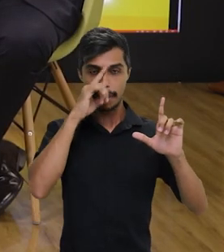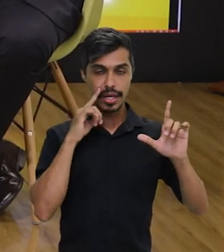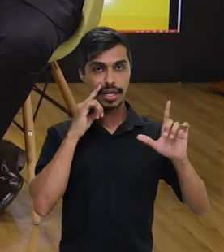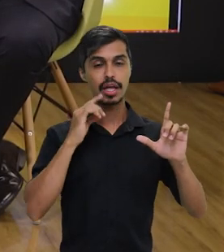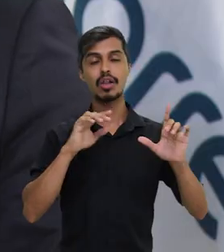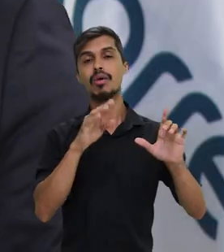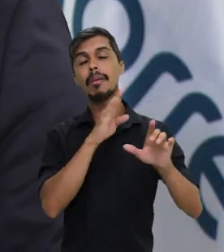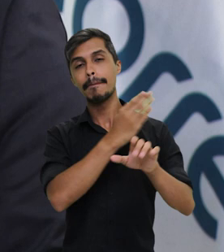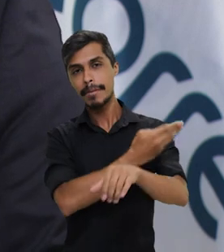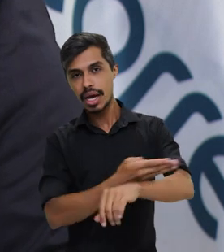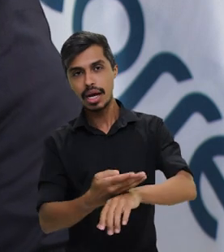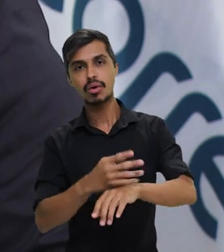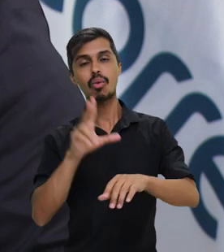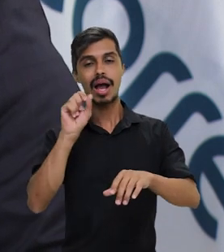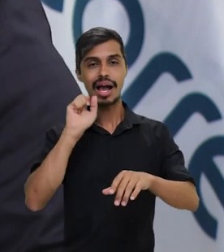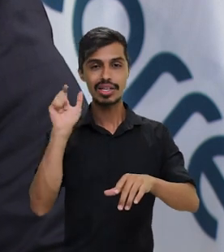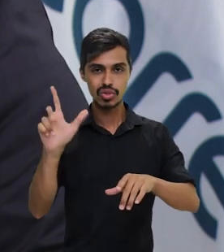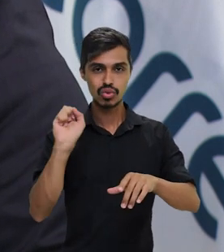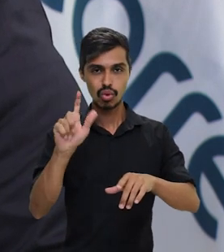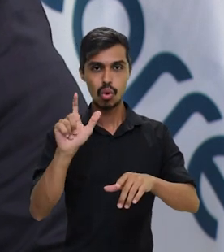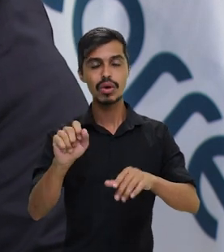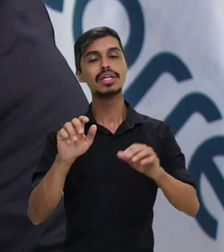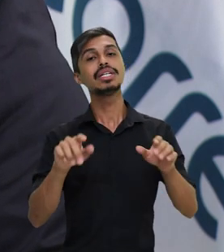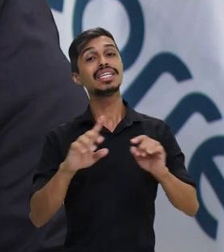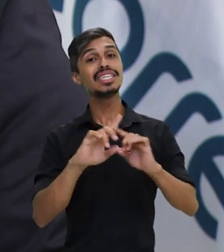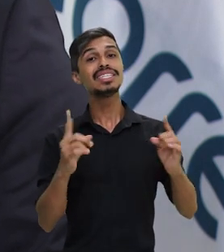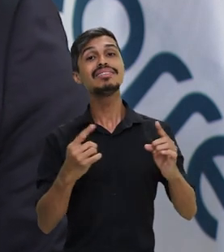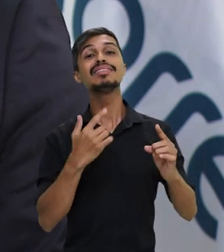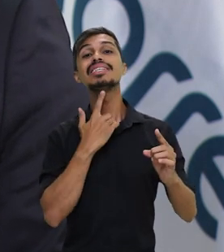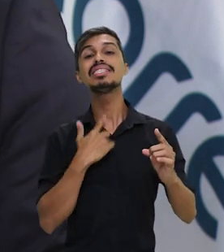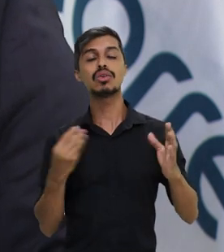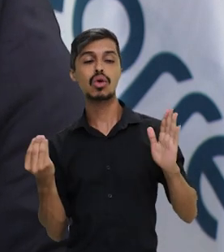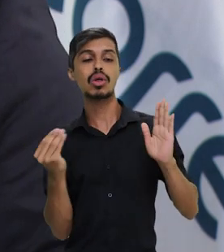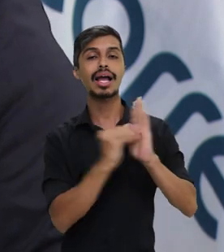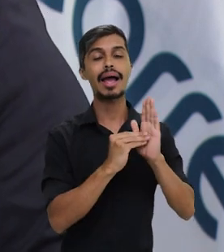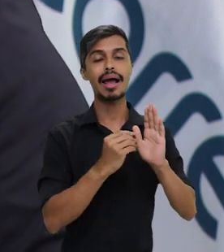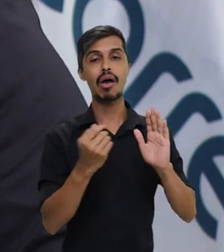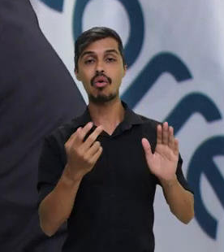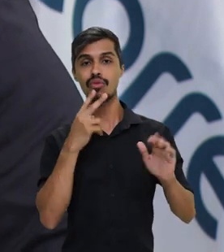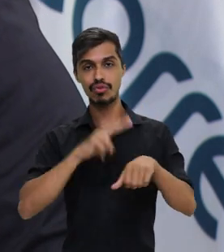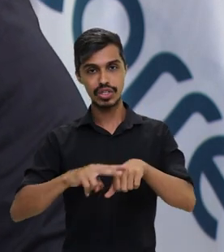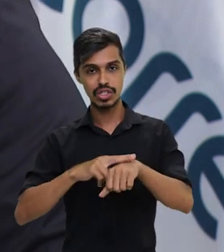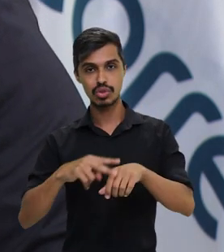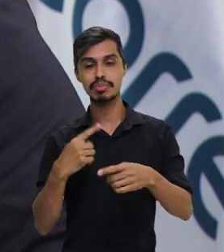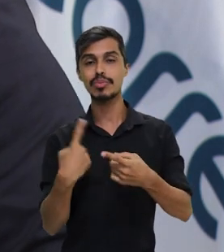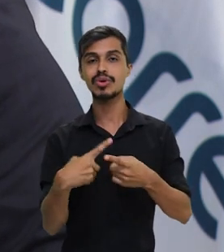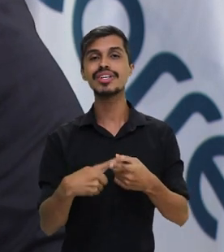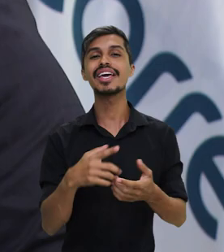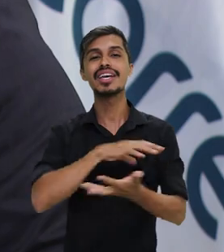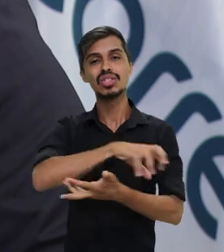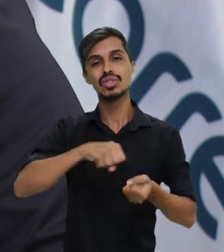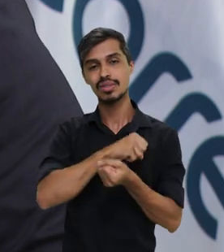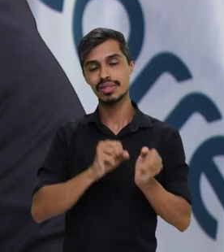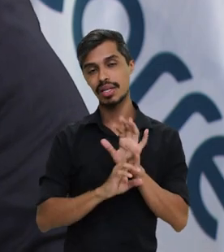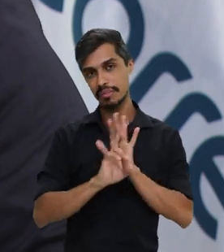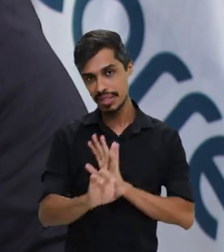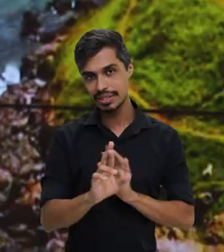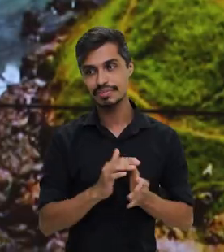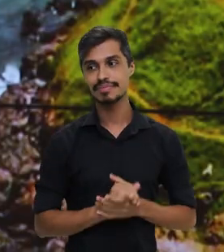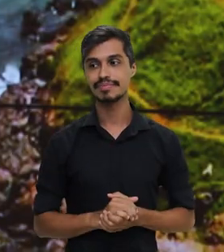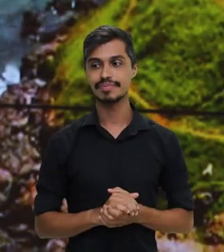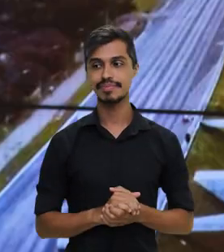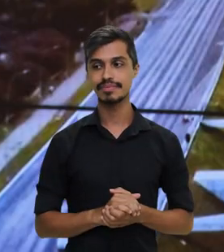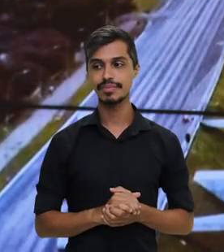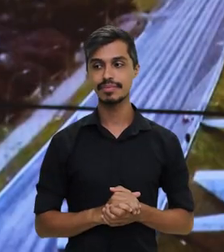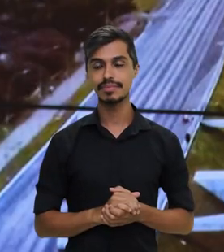o azul, branco e nós vamos colocar também Correios Verde. Então, nós vamos sim fazer com que a empresa seja sustentável ambientalmente.